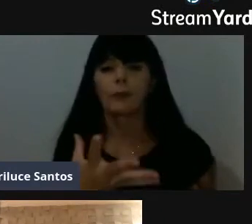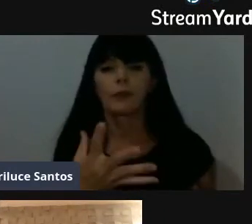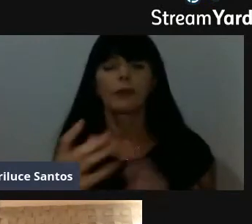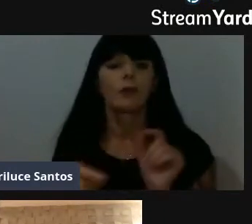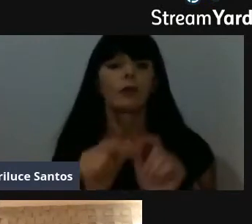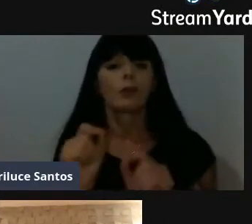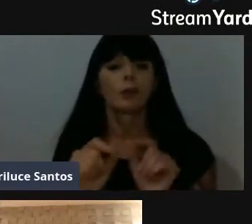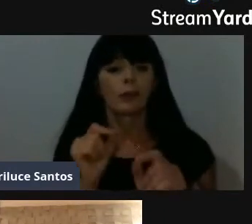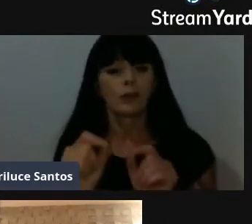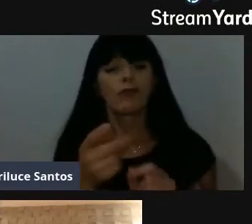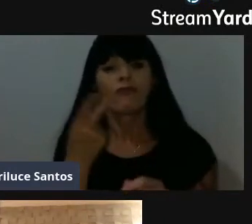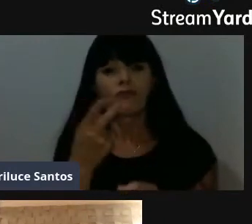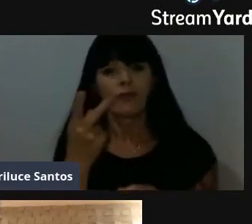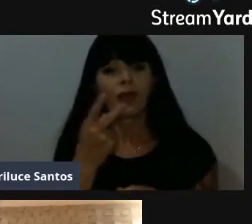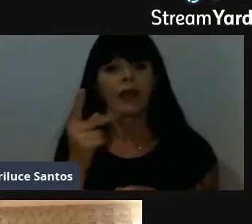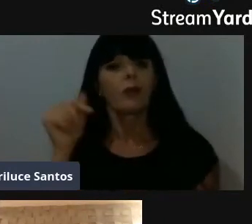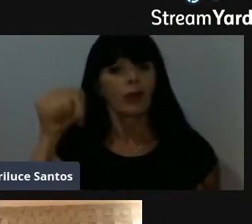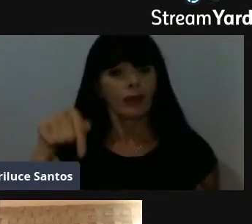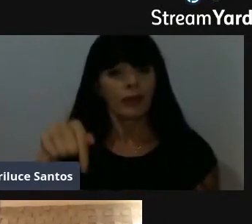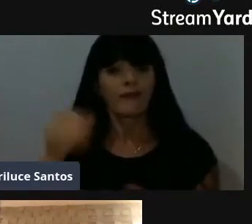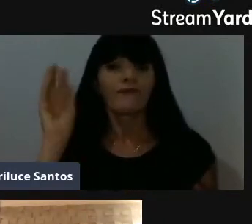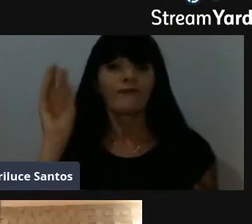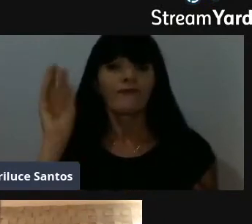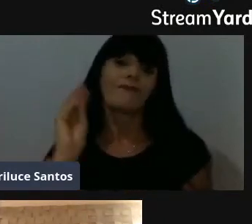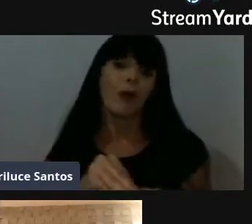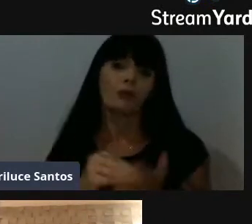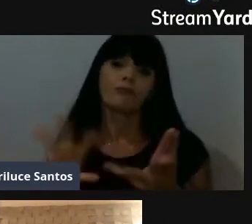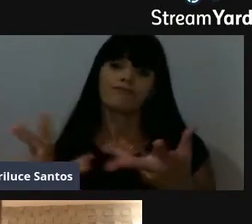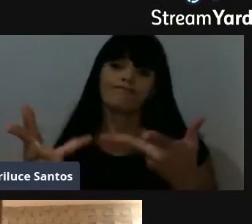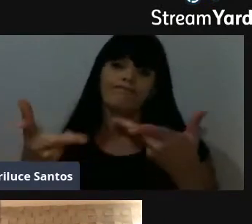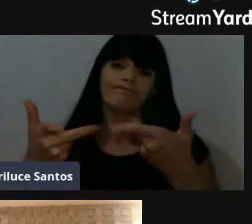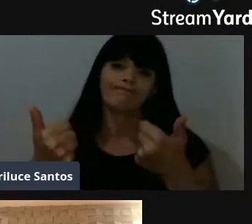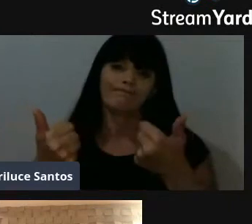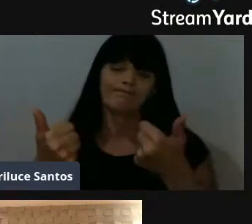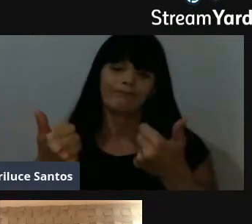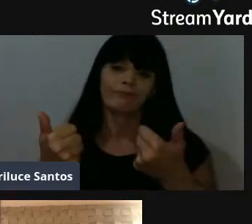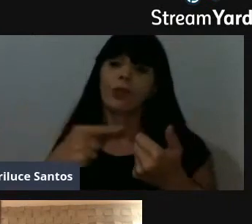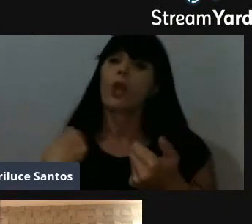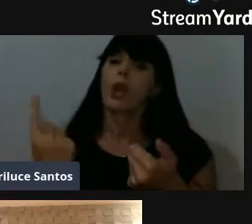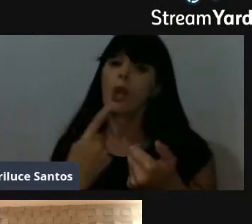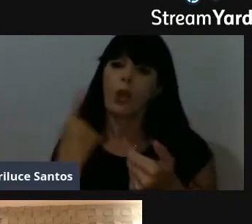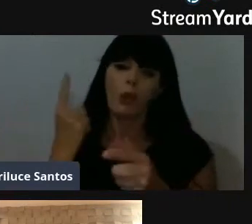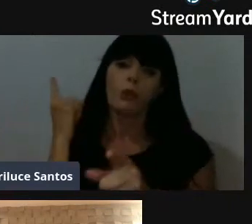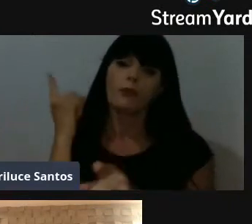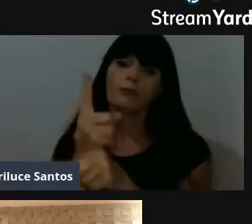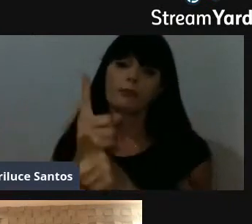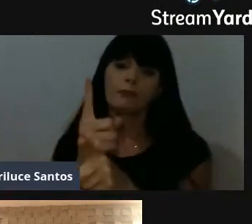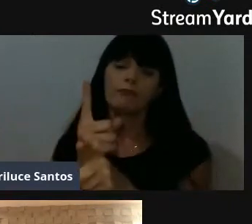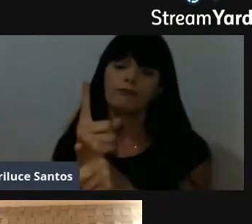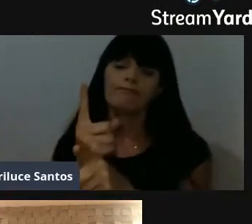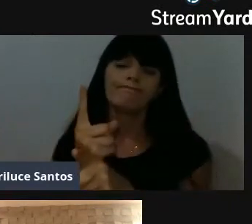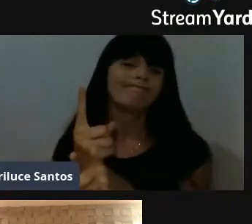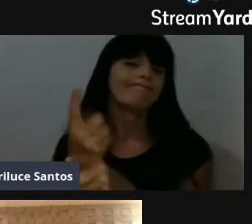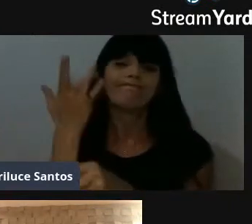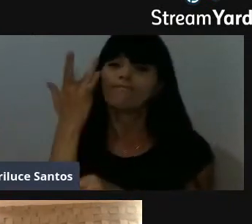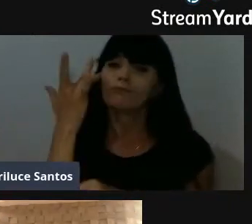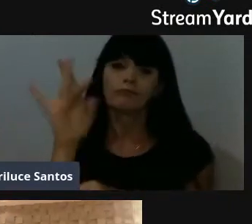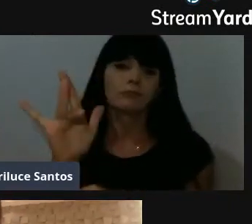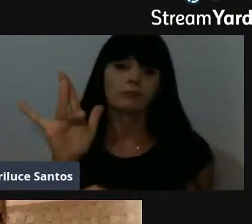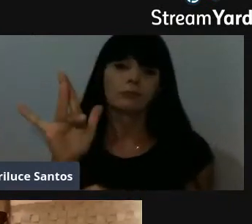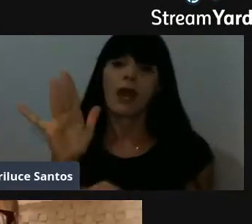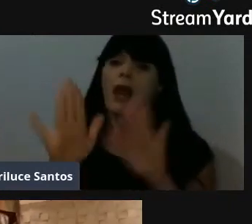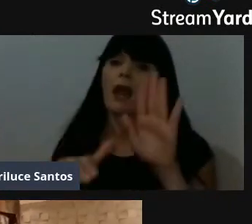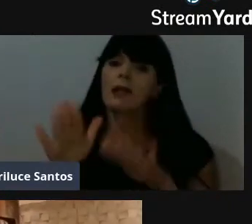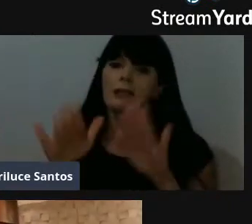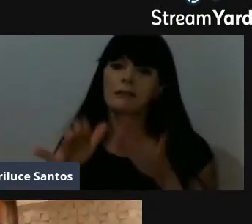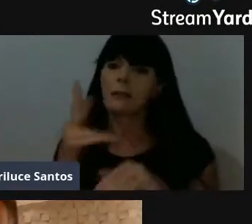aqui, que é a falta de capacitação. A gente tem encontrado aí, não sei se é um, às vezes até parece que